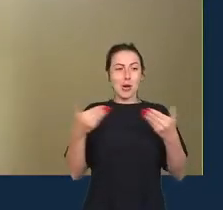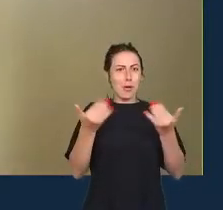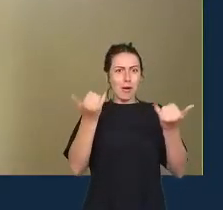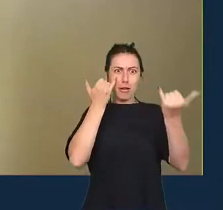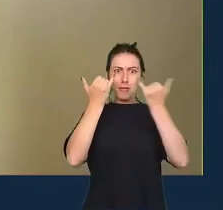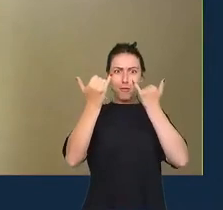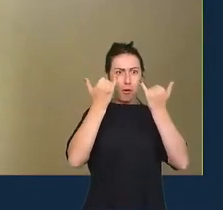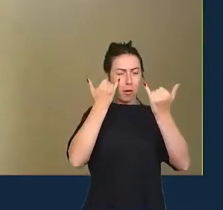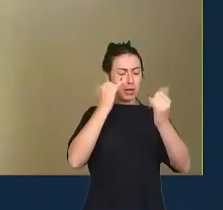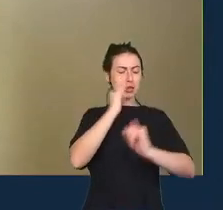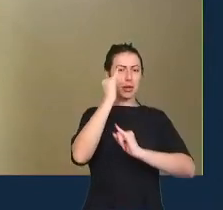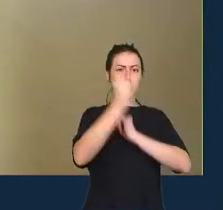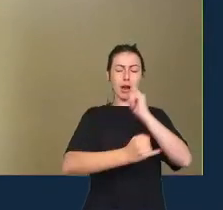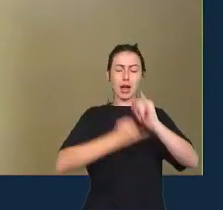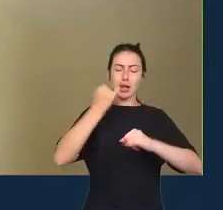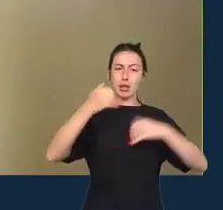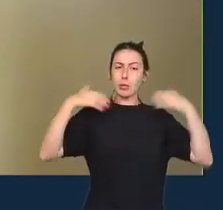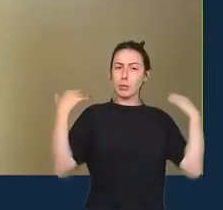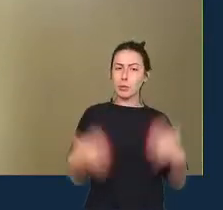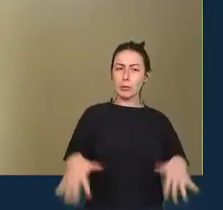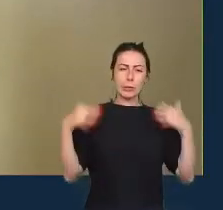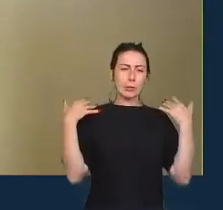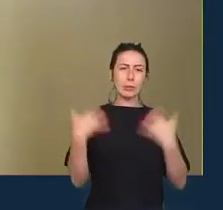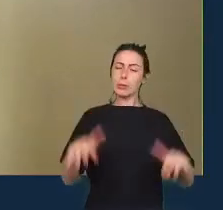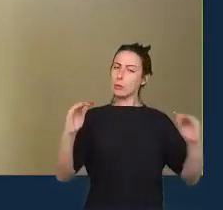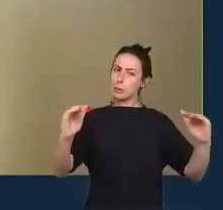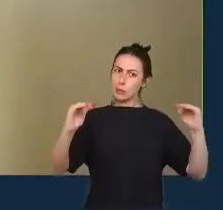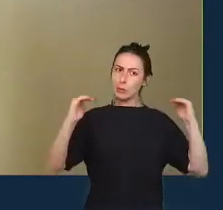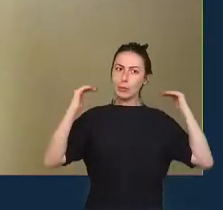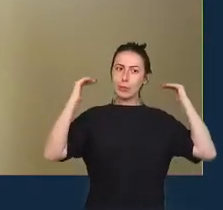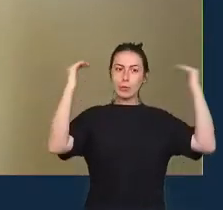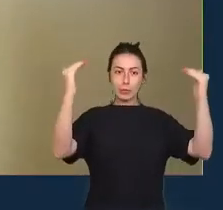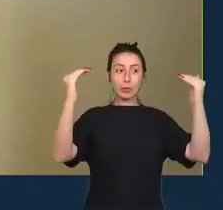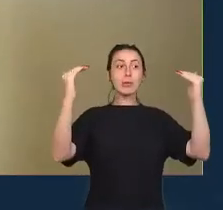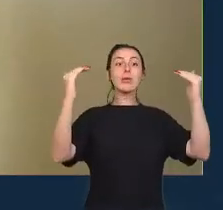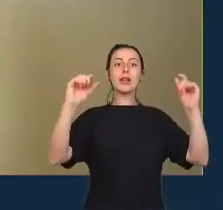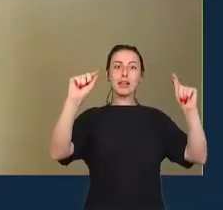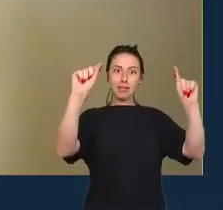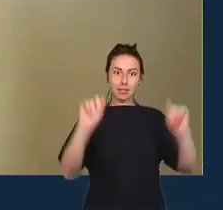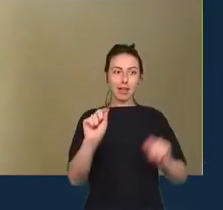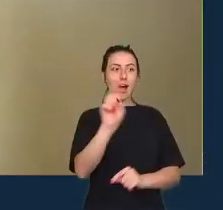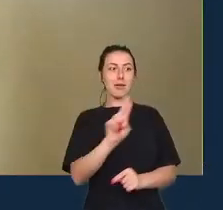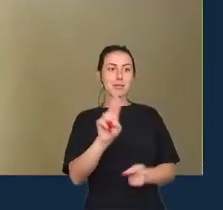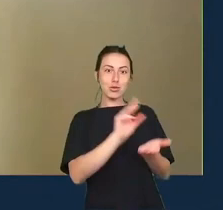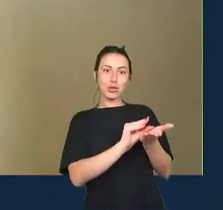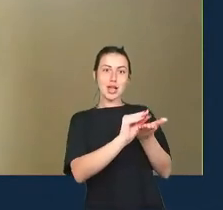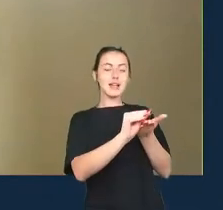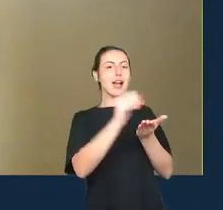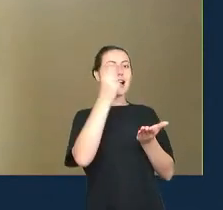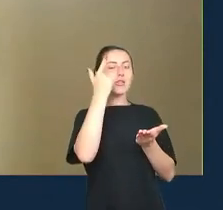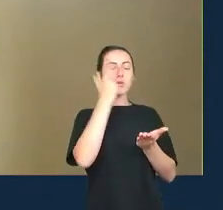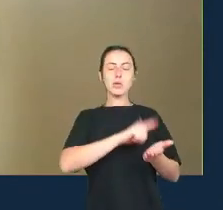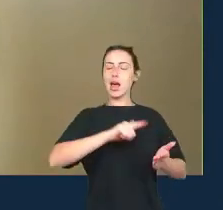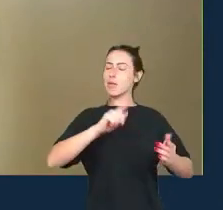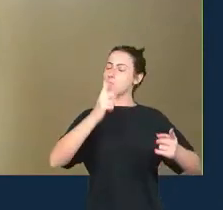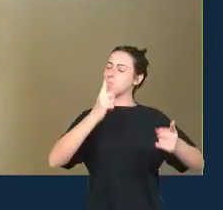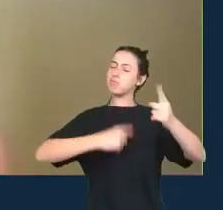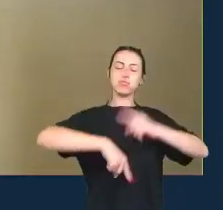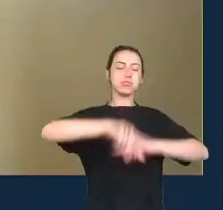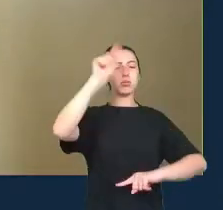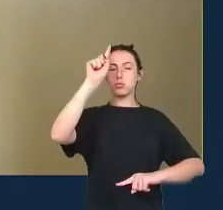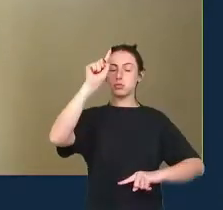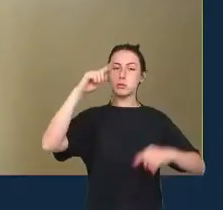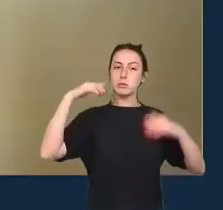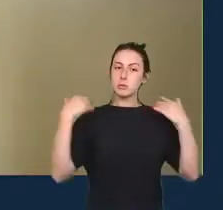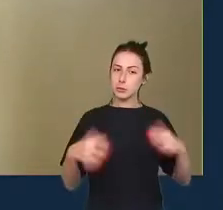relevância de fazer investigações com dados das redes sociais tem se tornado muito mais evidente agora temos visto muito